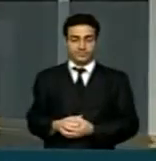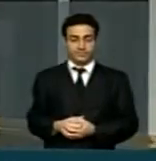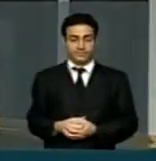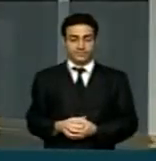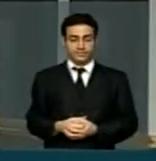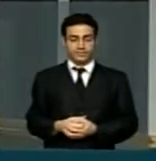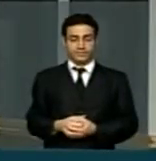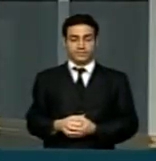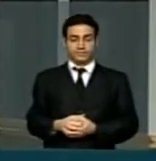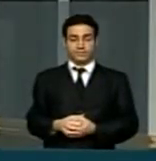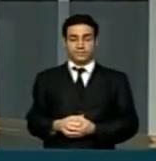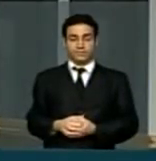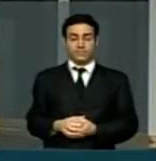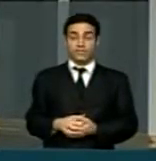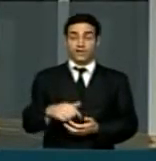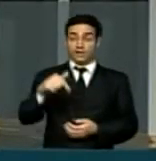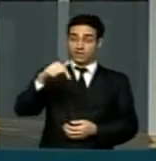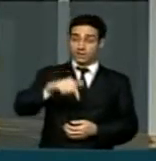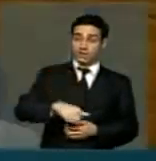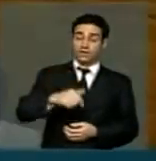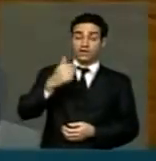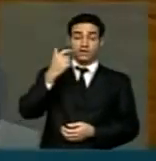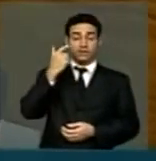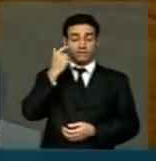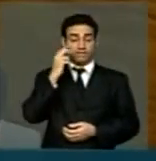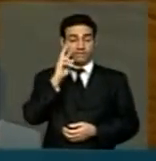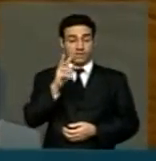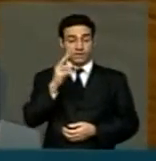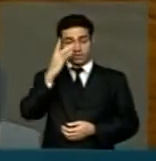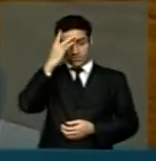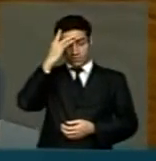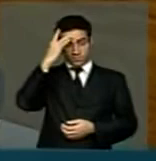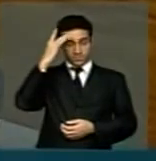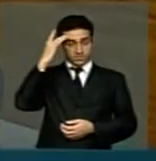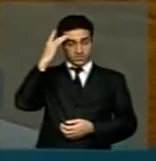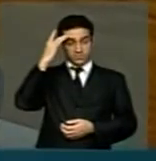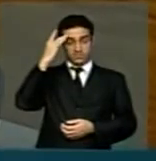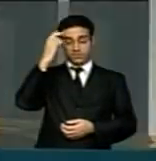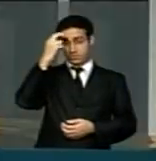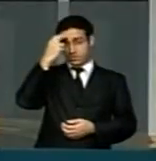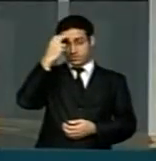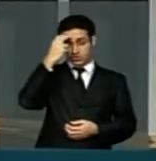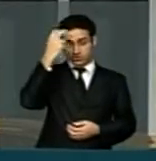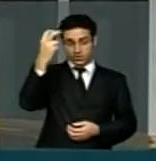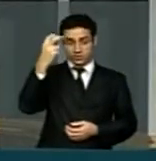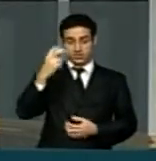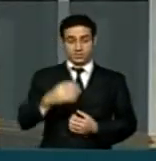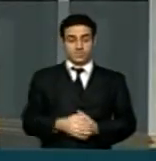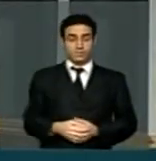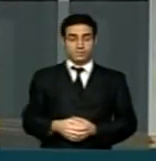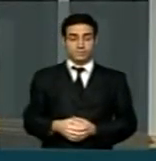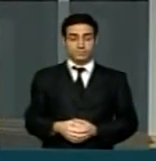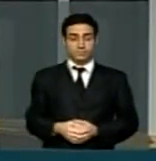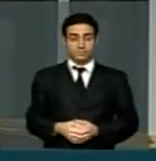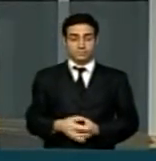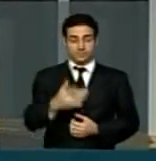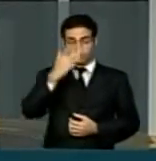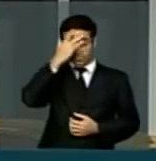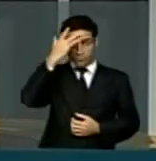Aqui nós estamos vendo uma pessoa lúcida, uma pessoa